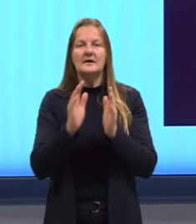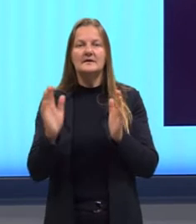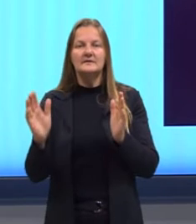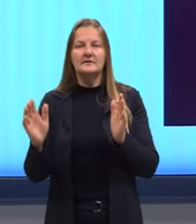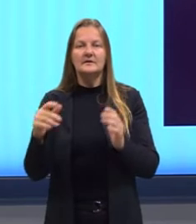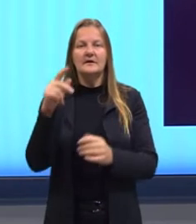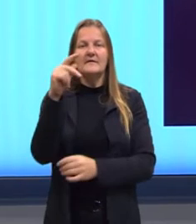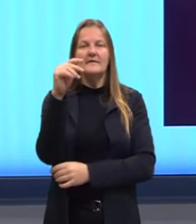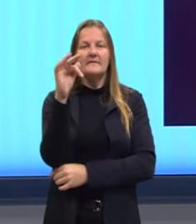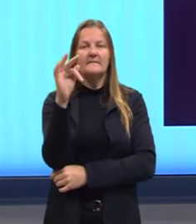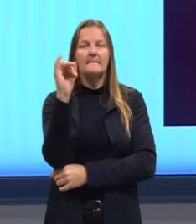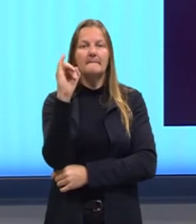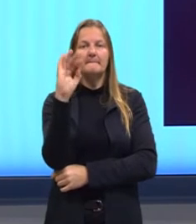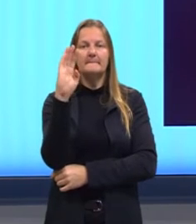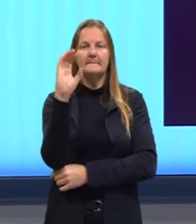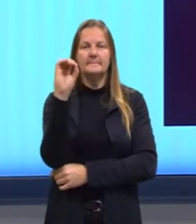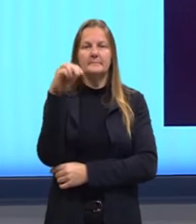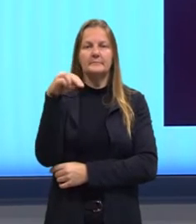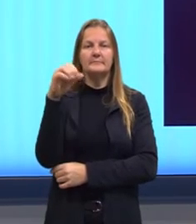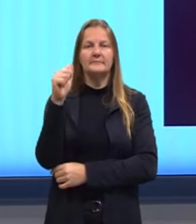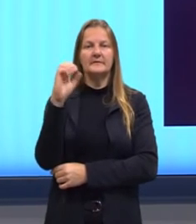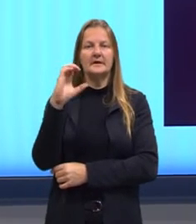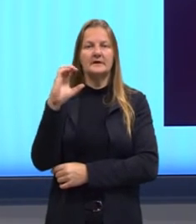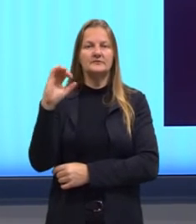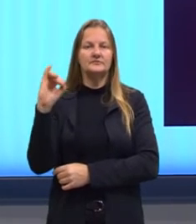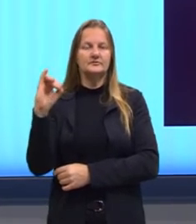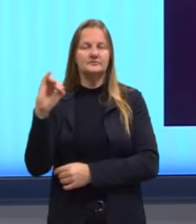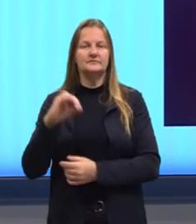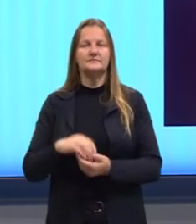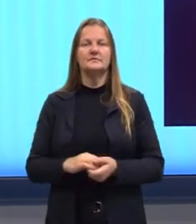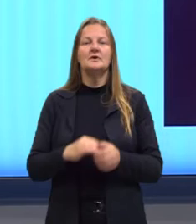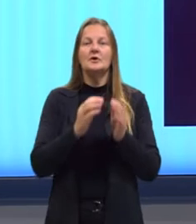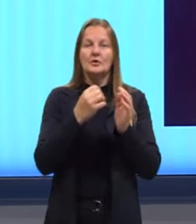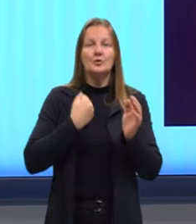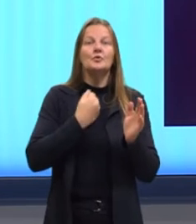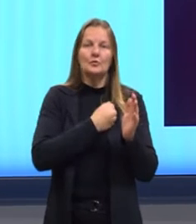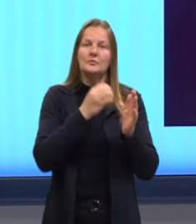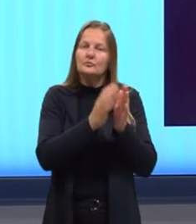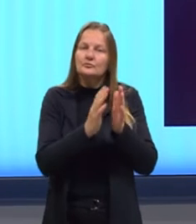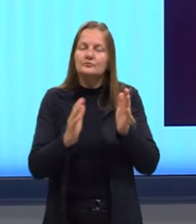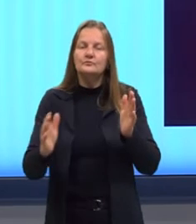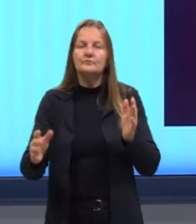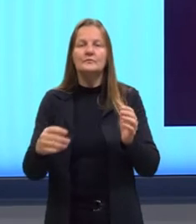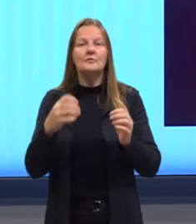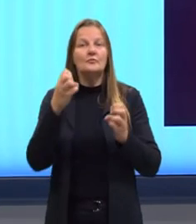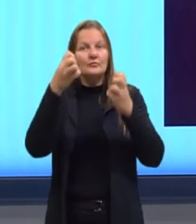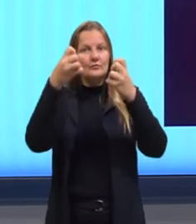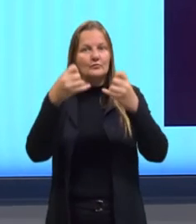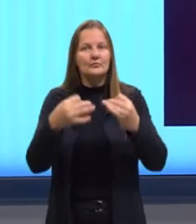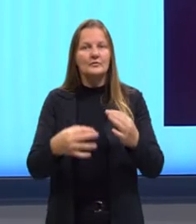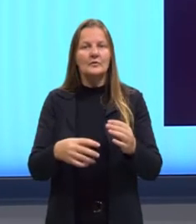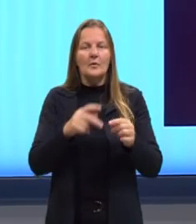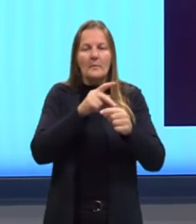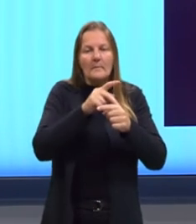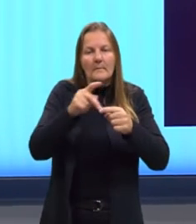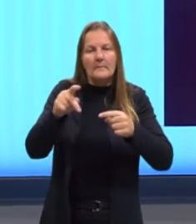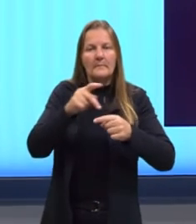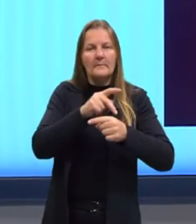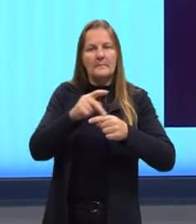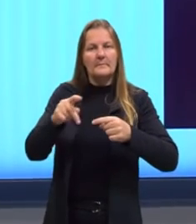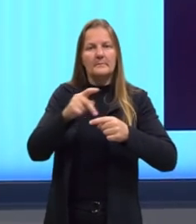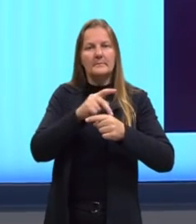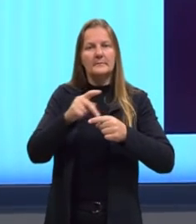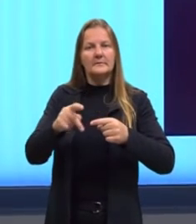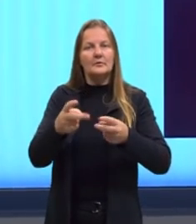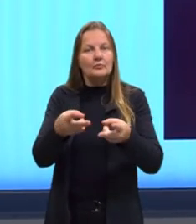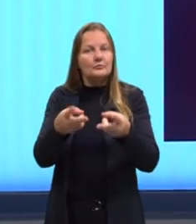sequência de Fibonacci. É uma sequência numérica, né? E nós conseguimos determinar o padrão daquela sequência